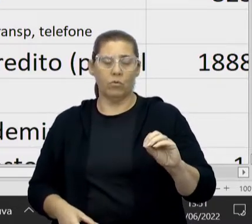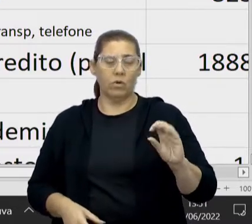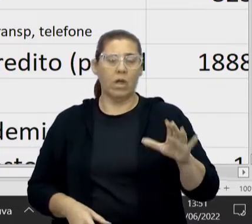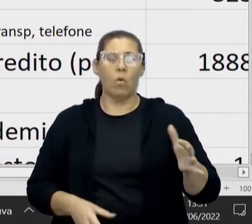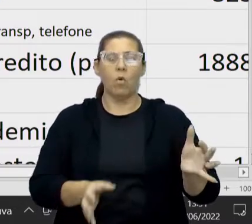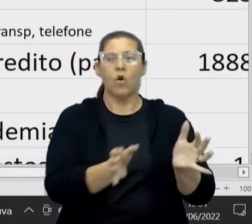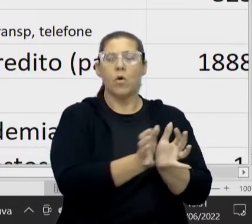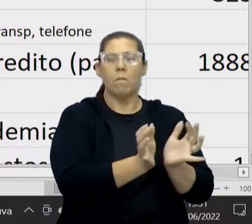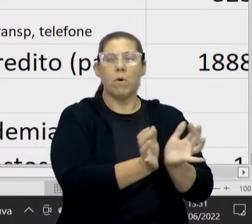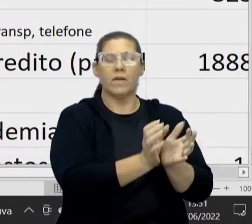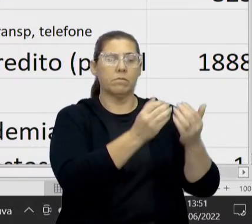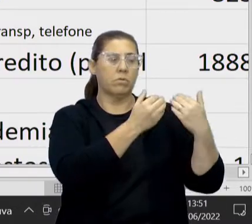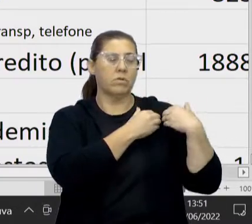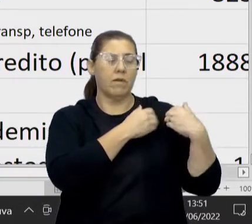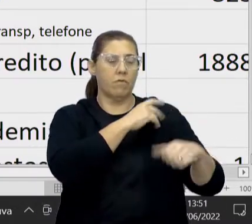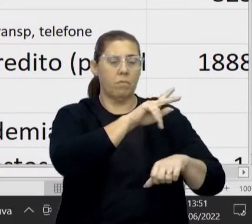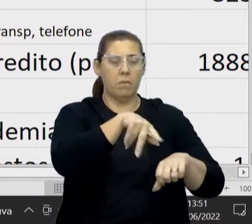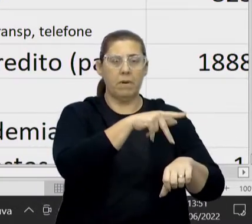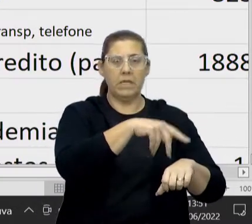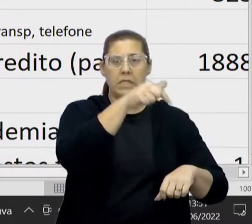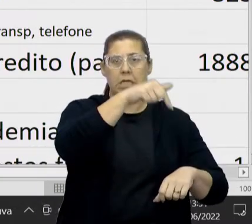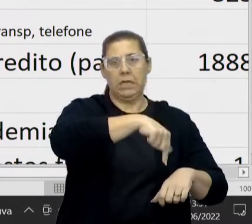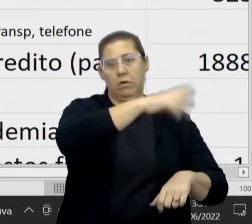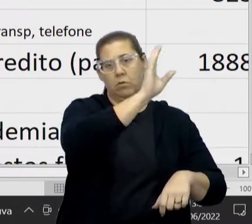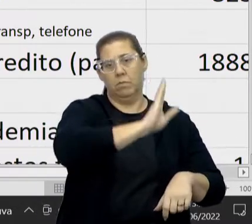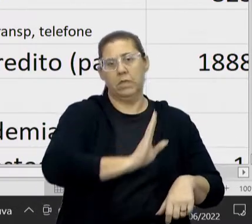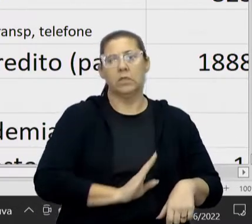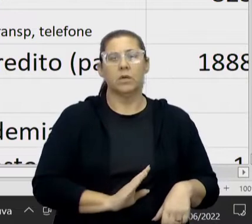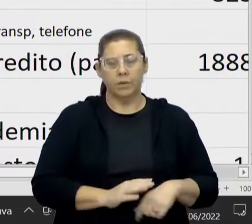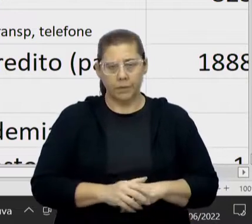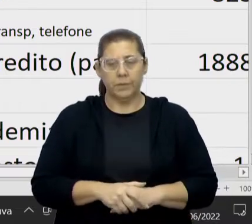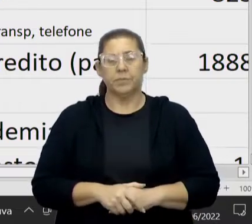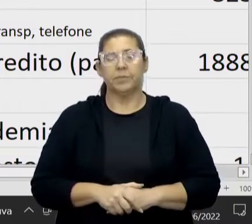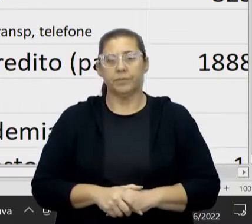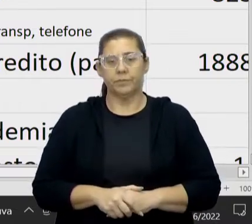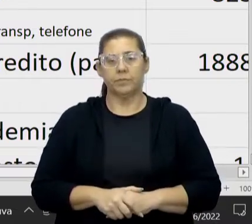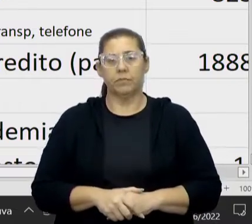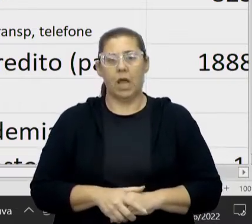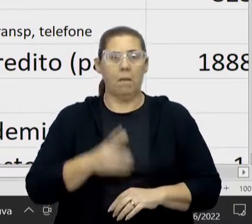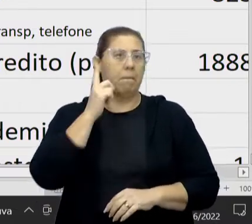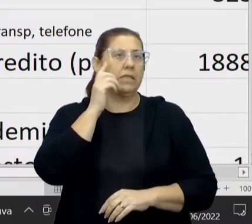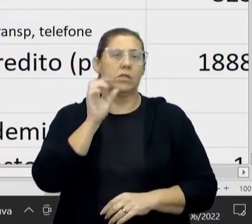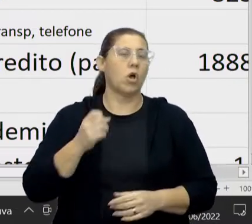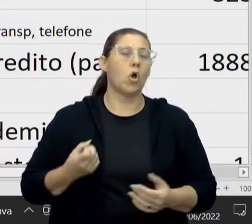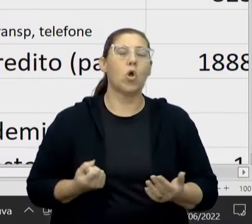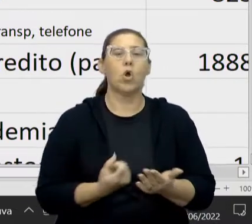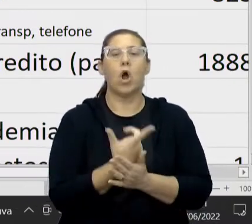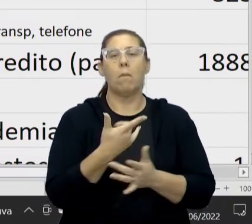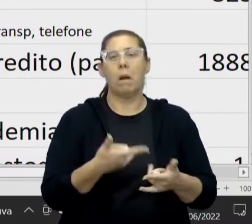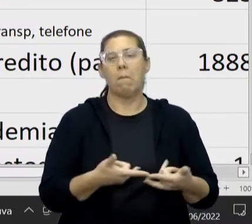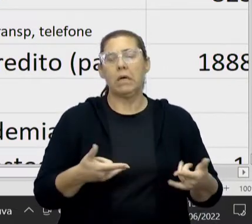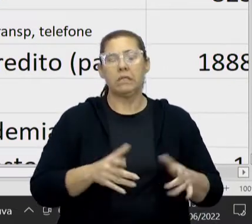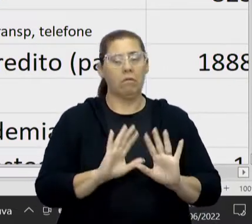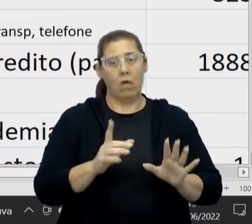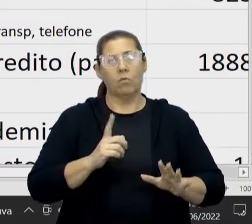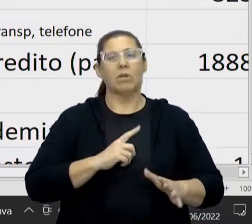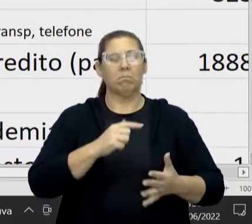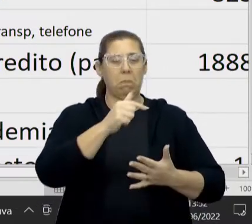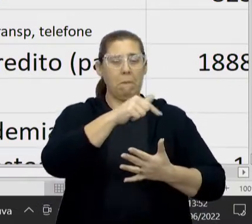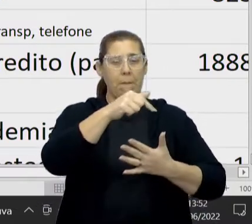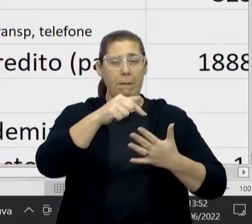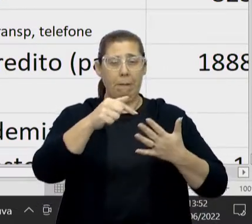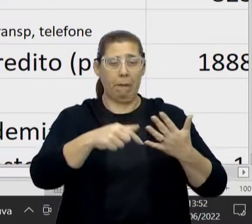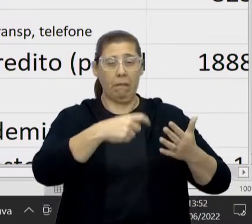taxas, essas tarifas. Por isso que é bom a gente estar falando, porque às vezes as pessoas acham que é só comprar passagem e ir. Só que não, tem muitas